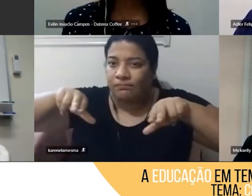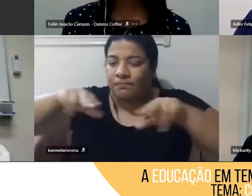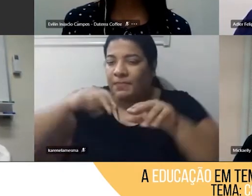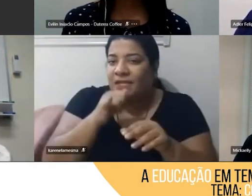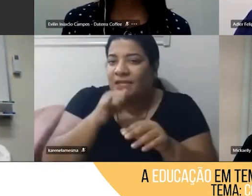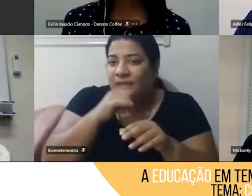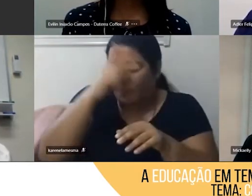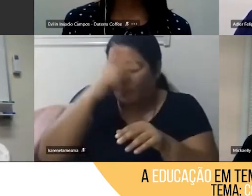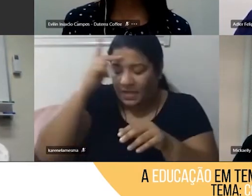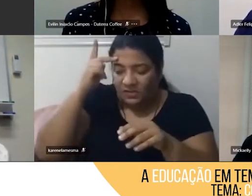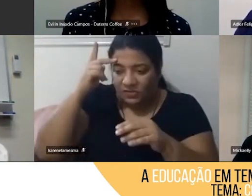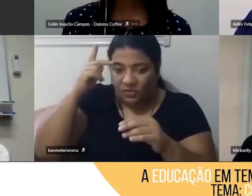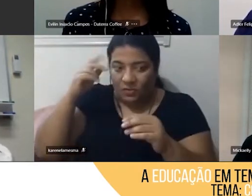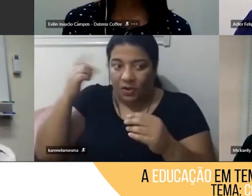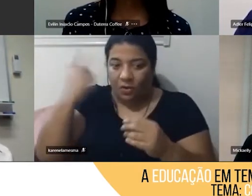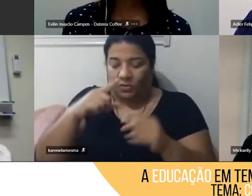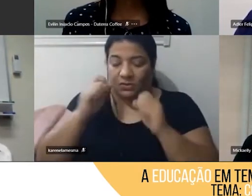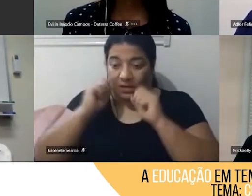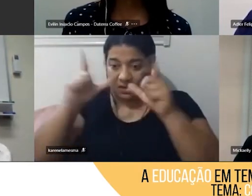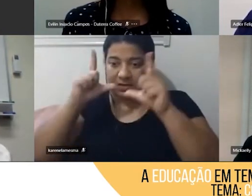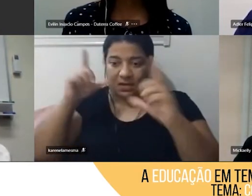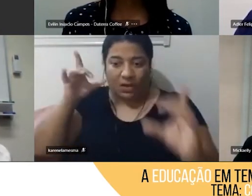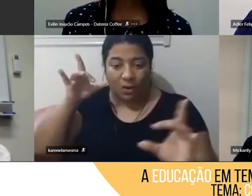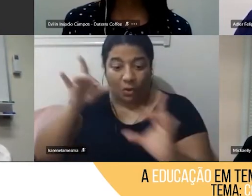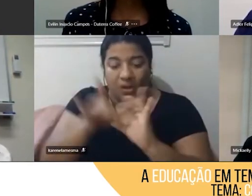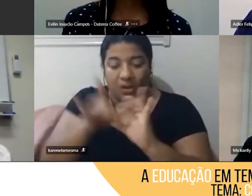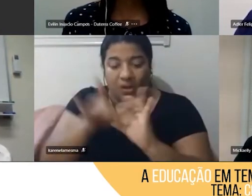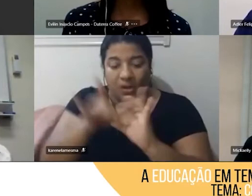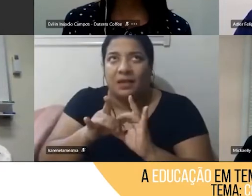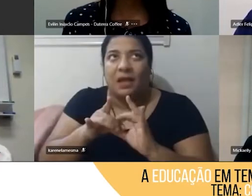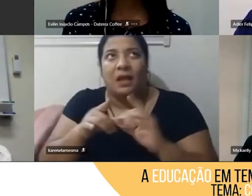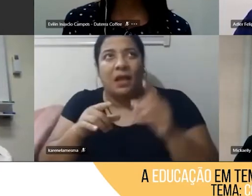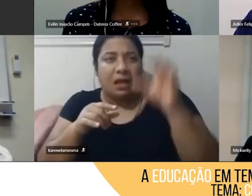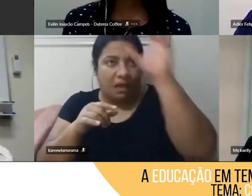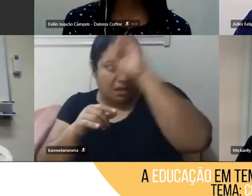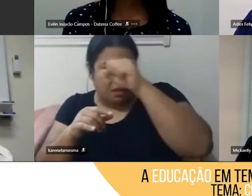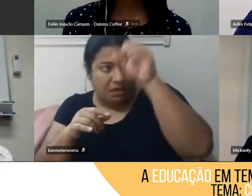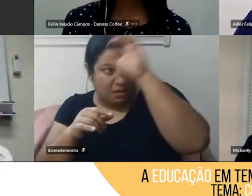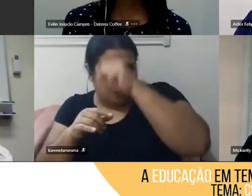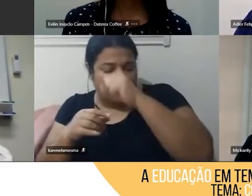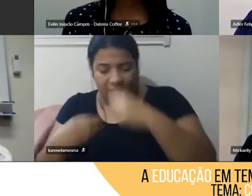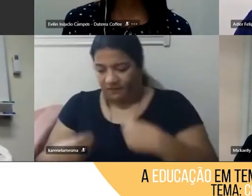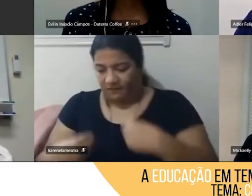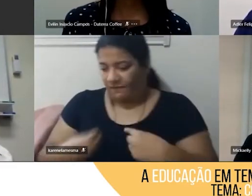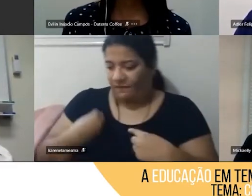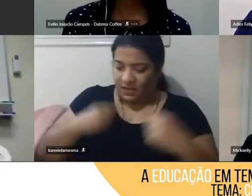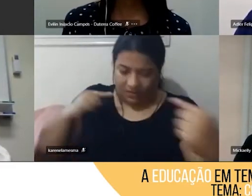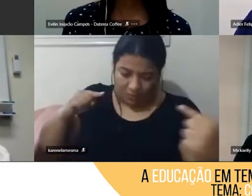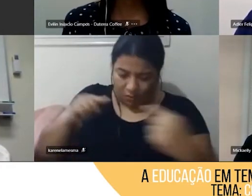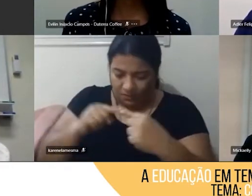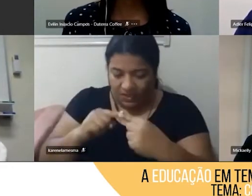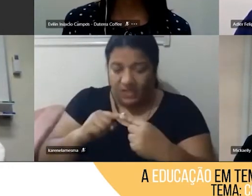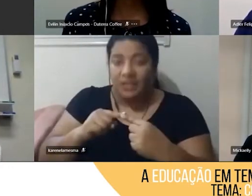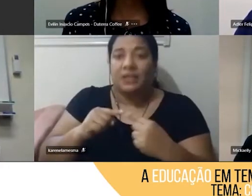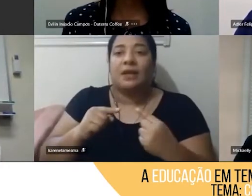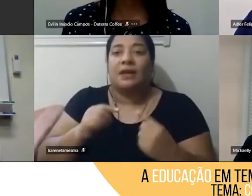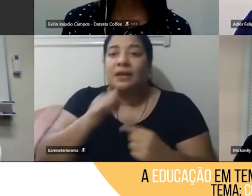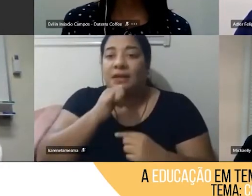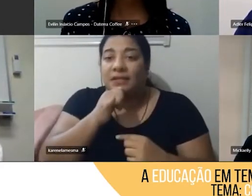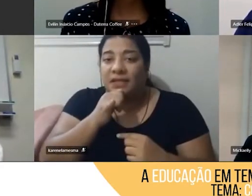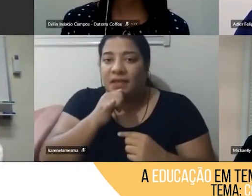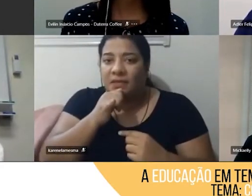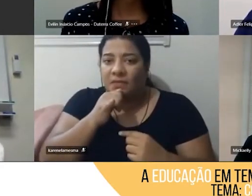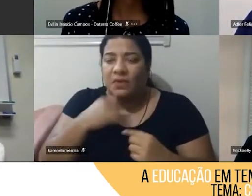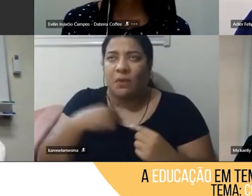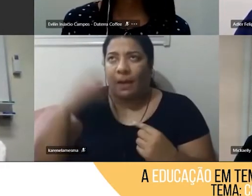conectarem o que eu ensino com a vida real, é isso, um aprendizado, um ensino que faça sentido para